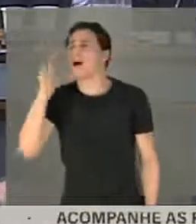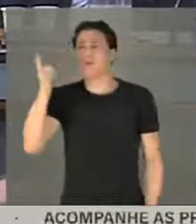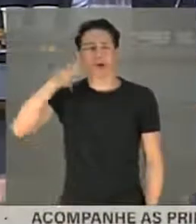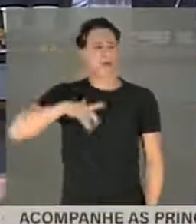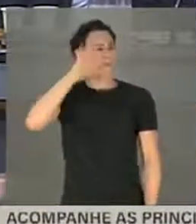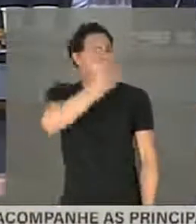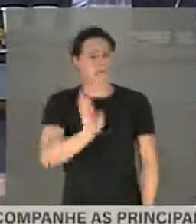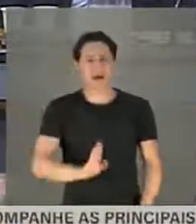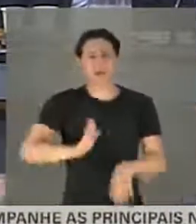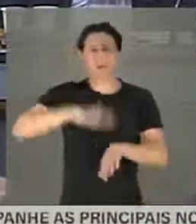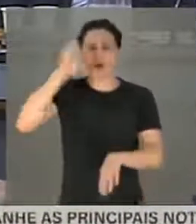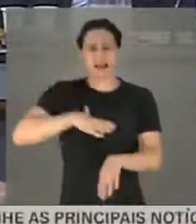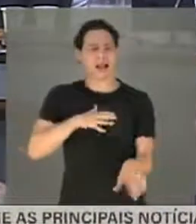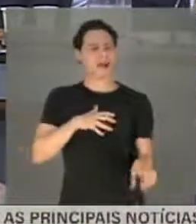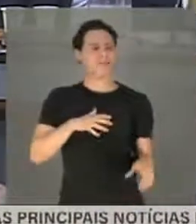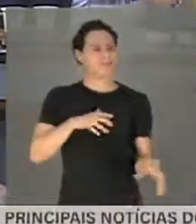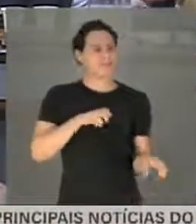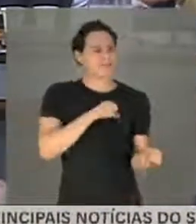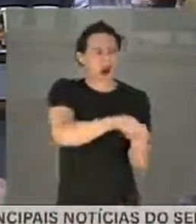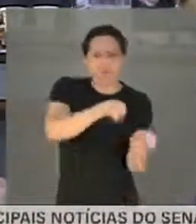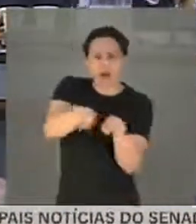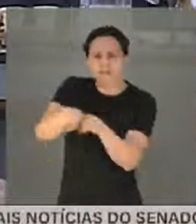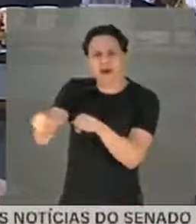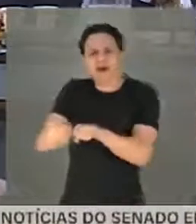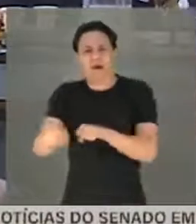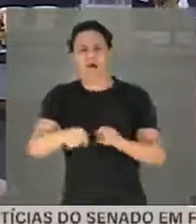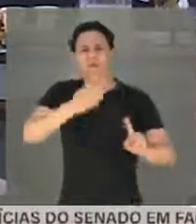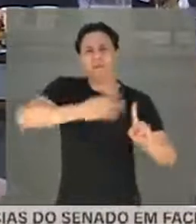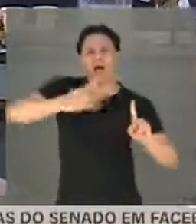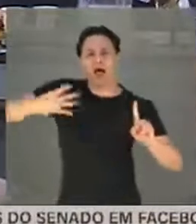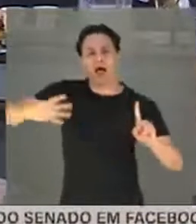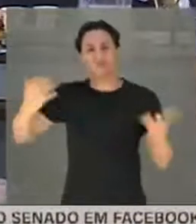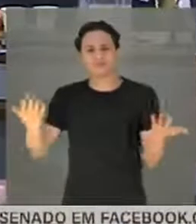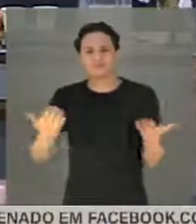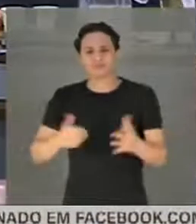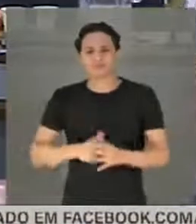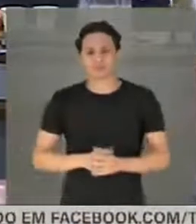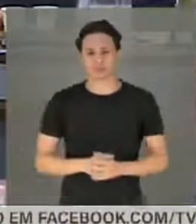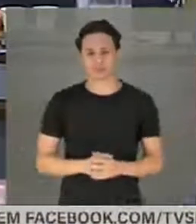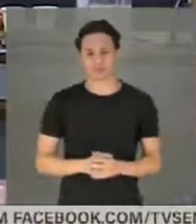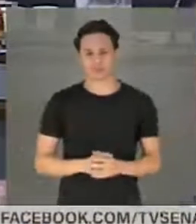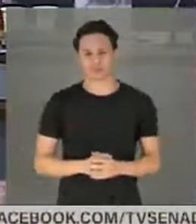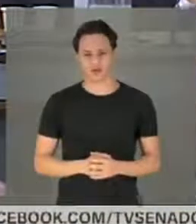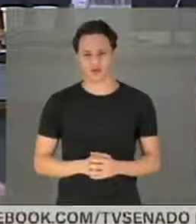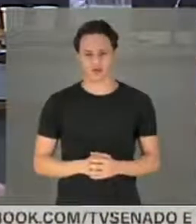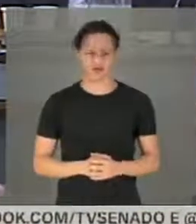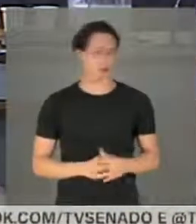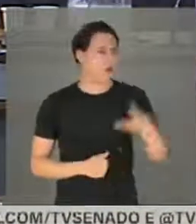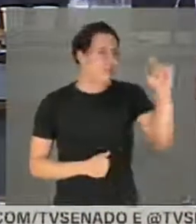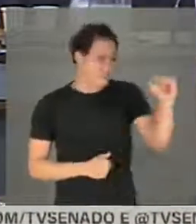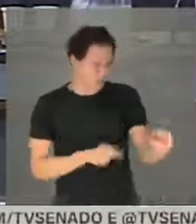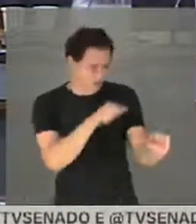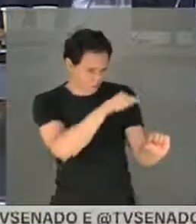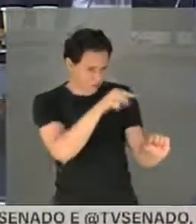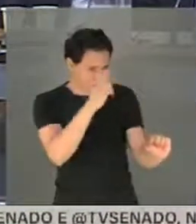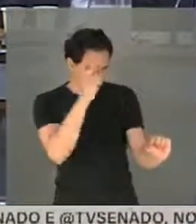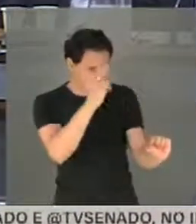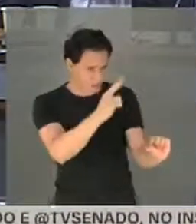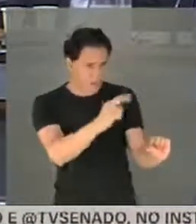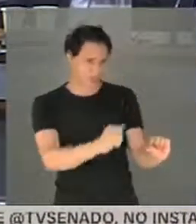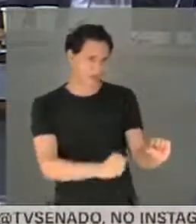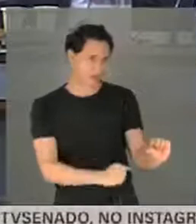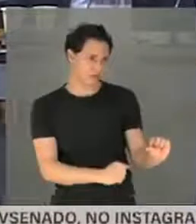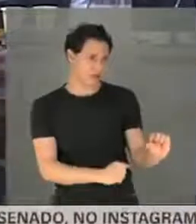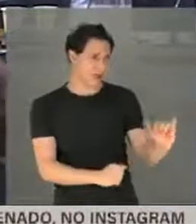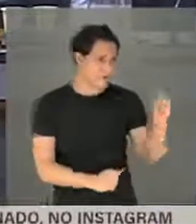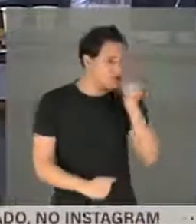Brasil que mais mata a população LGBTQIA+, então o mínimo que o deveria fazer é